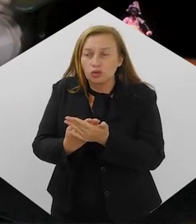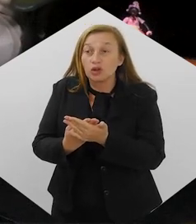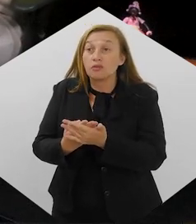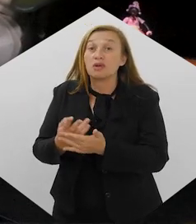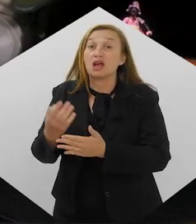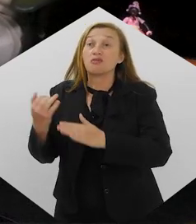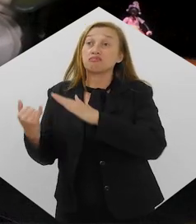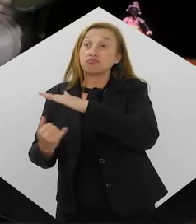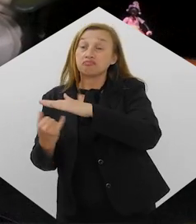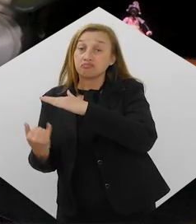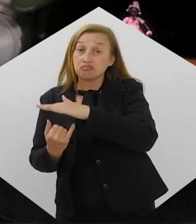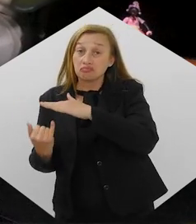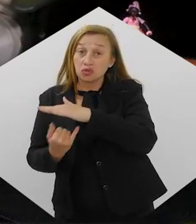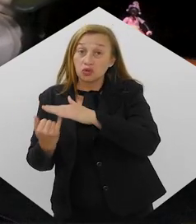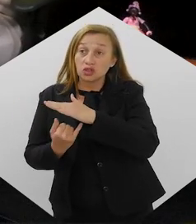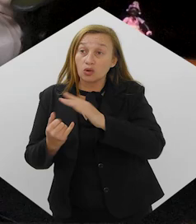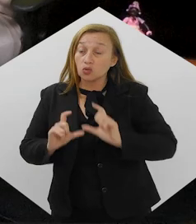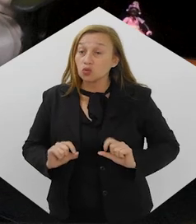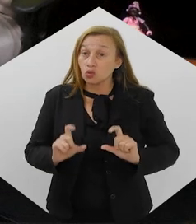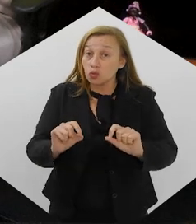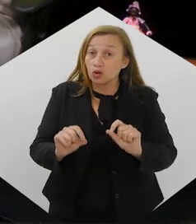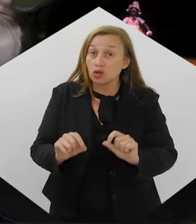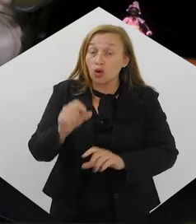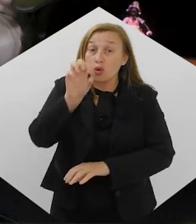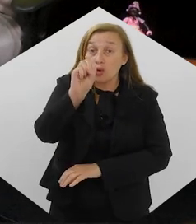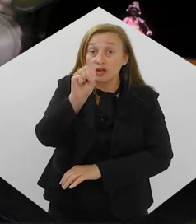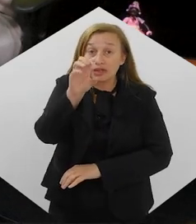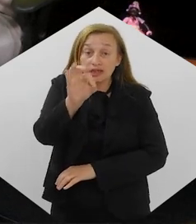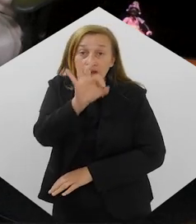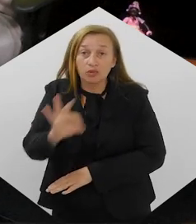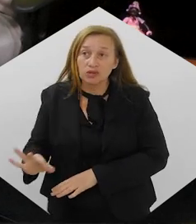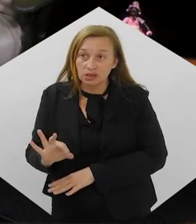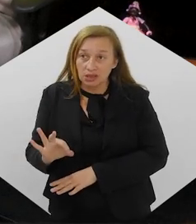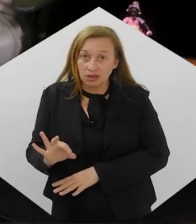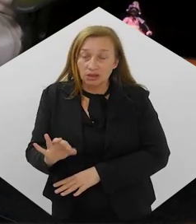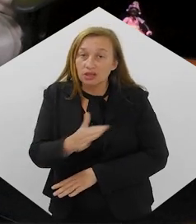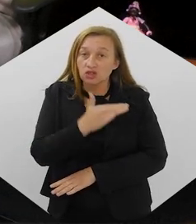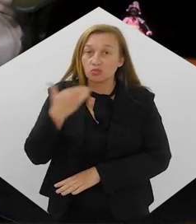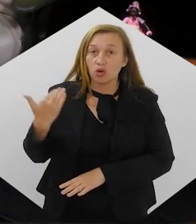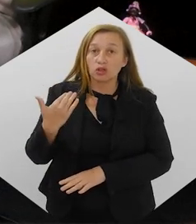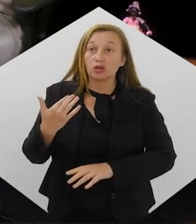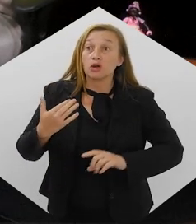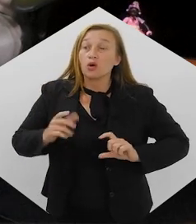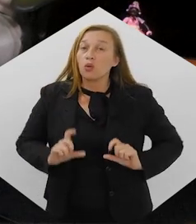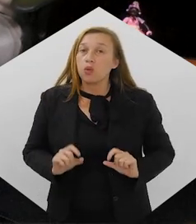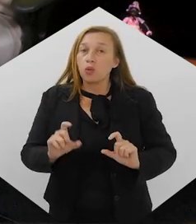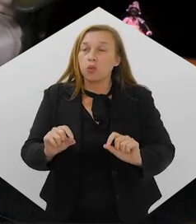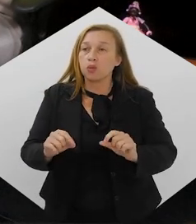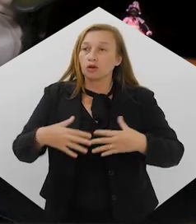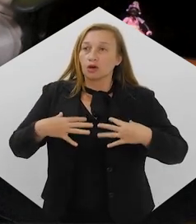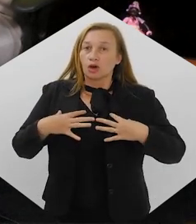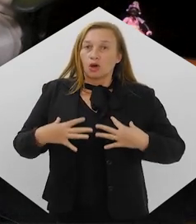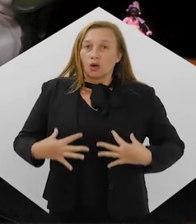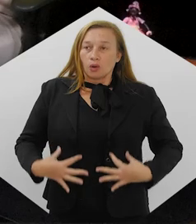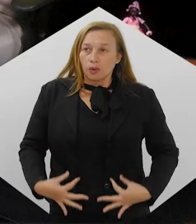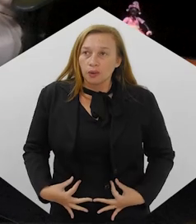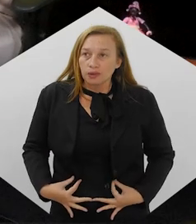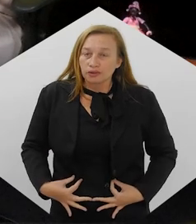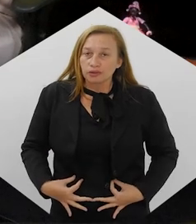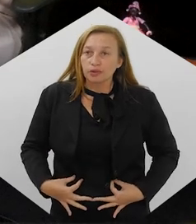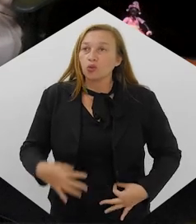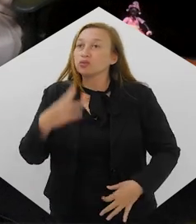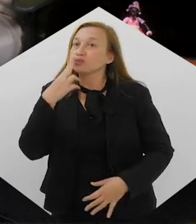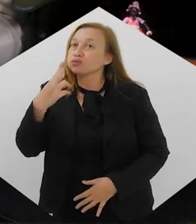o tabagismo é responsável por 80% das mortes por câncer de pulmão no Brasil. O cigarro é de longe o mais